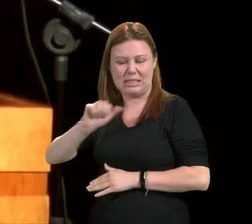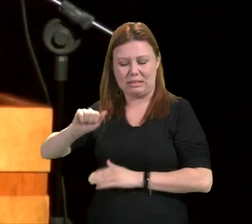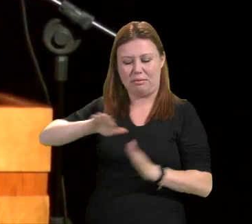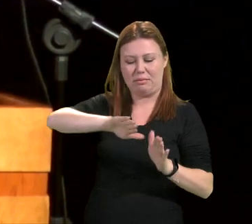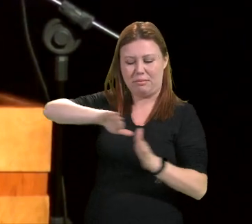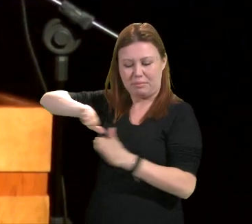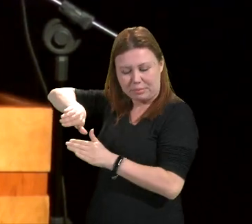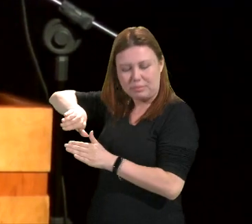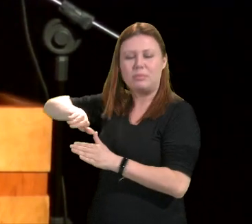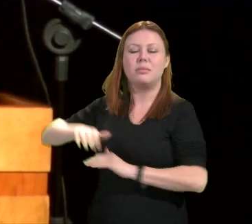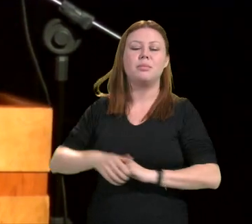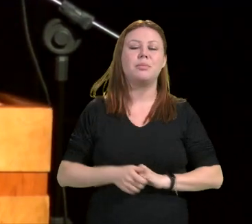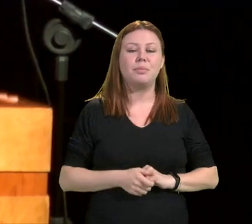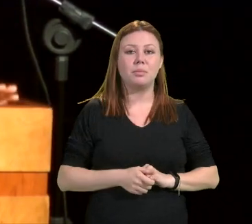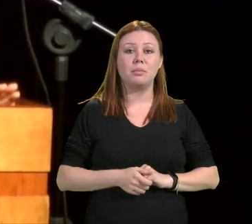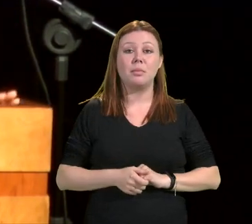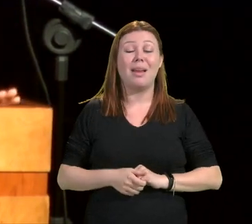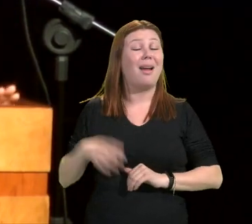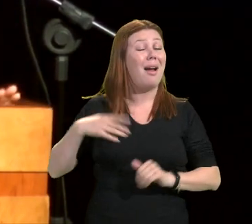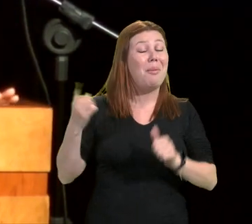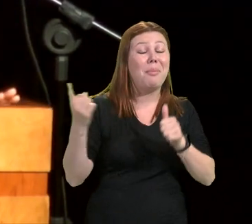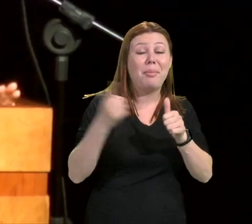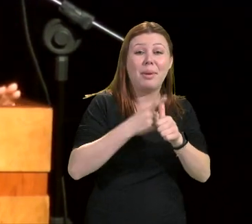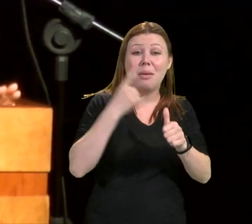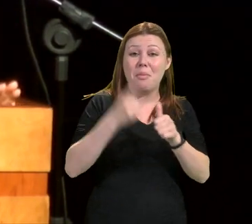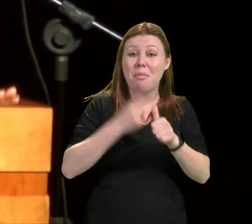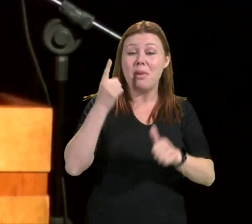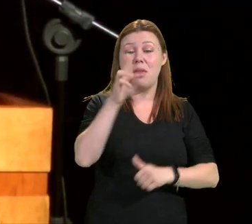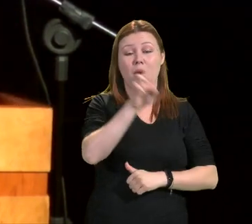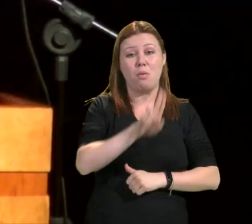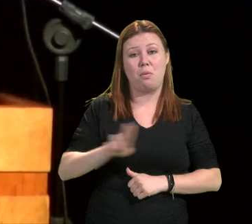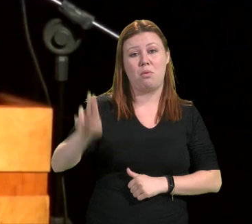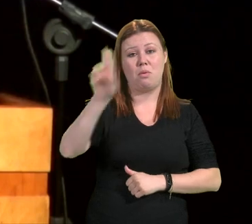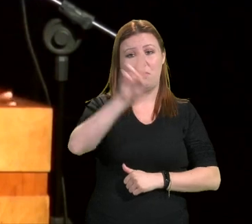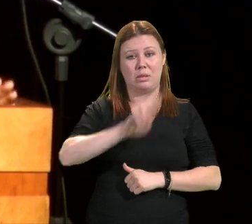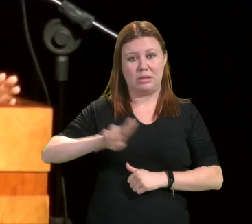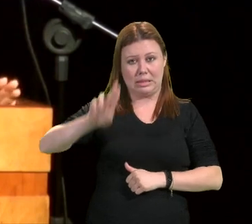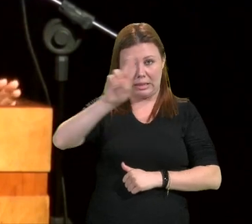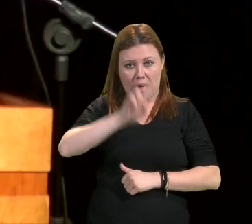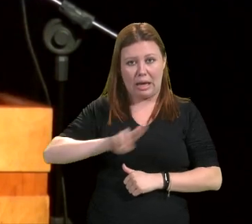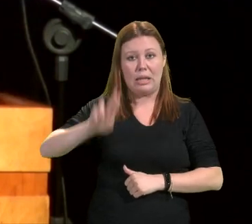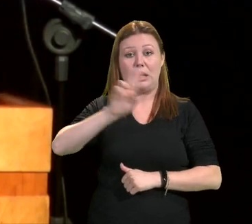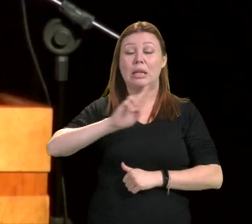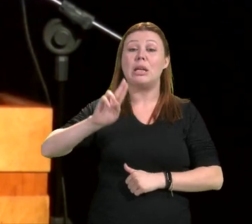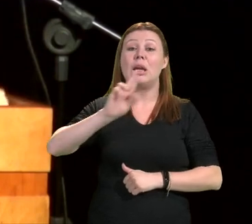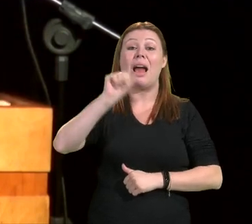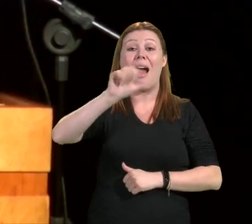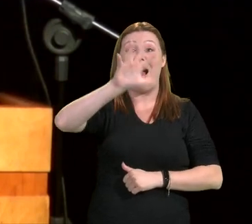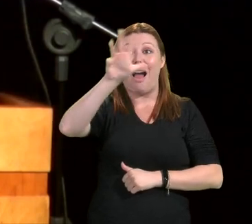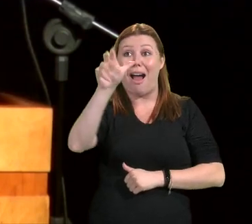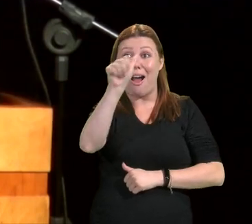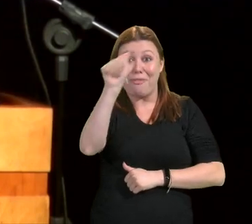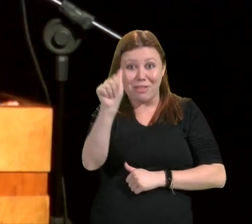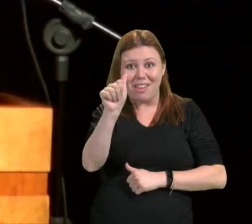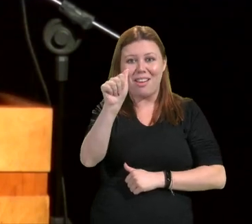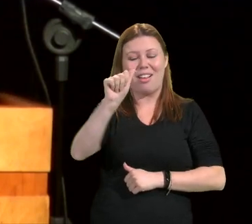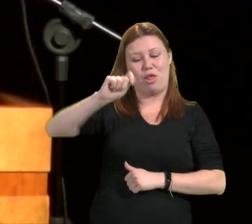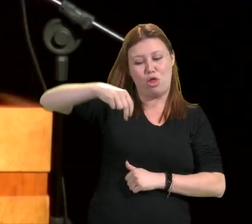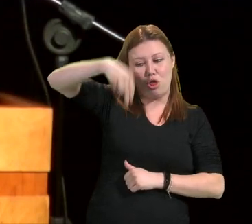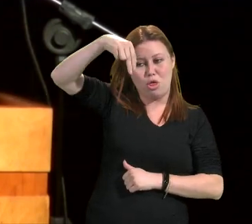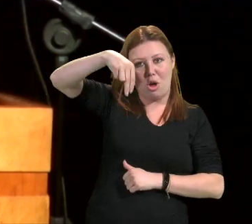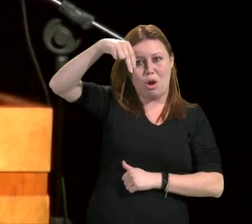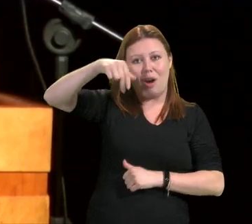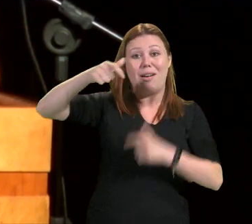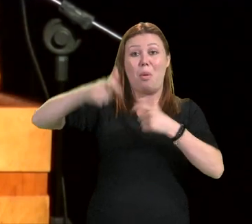Grega ali, a primeira universidade do norte da África, no Marrocos, é